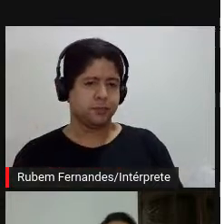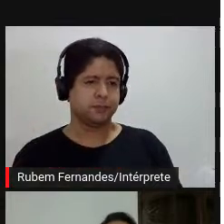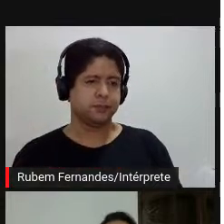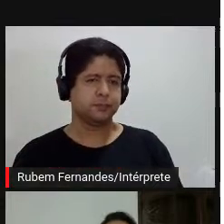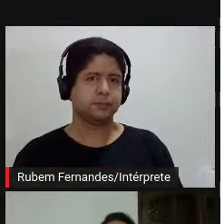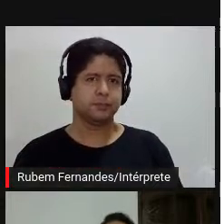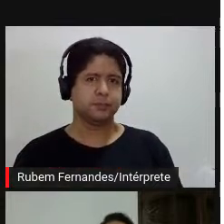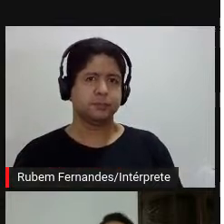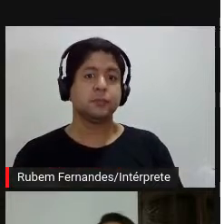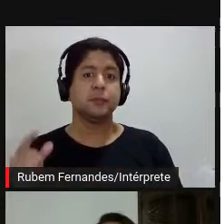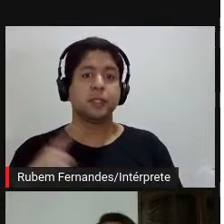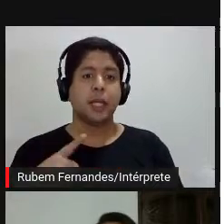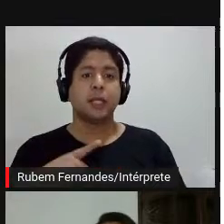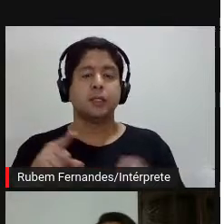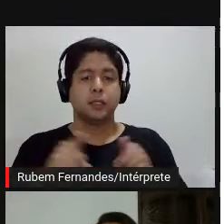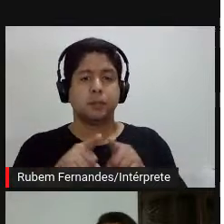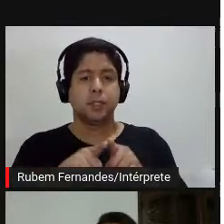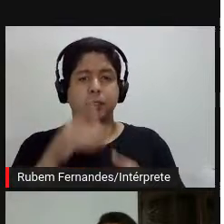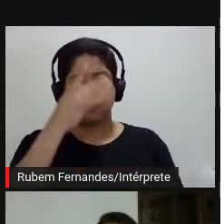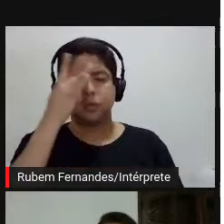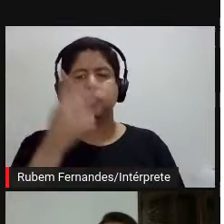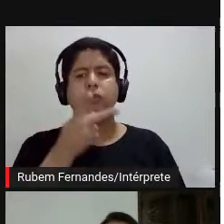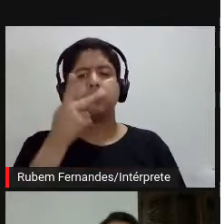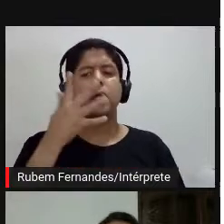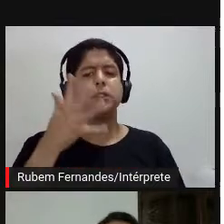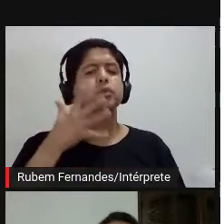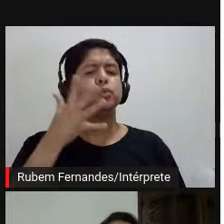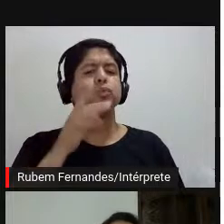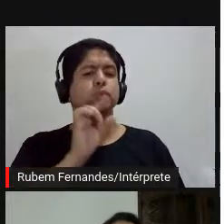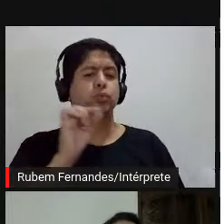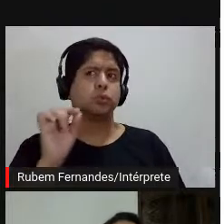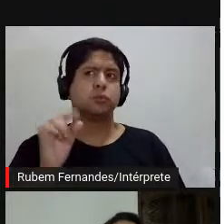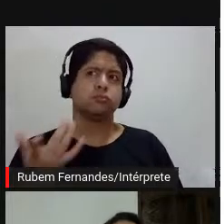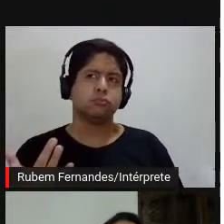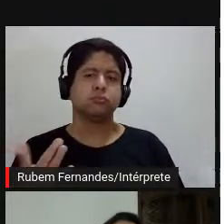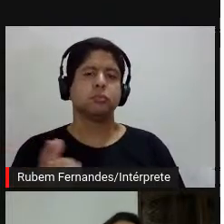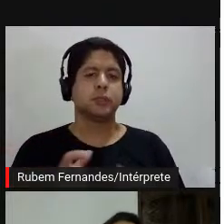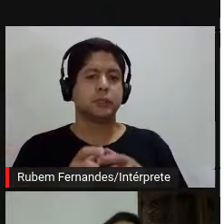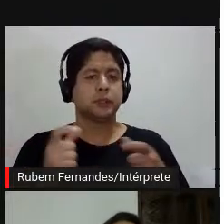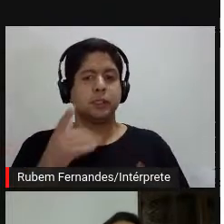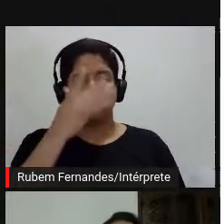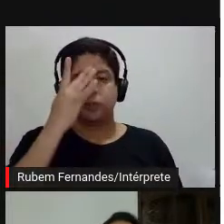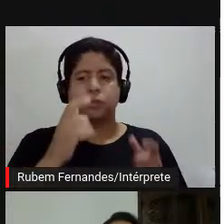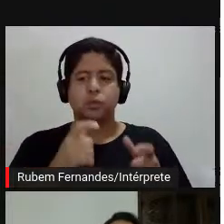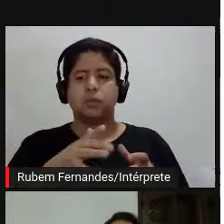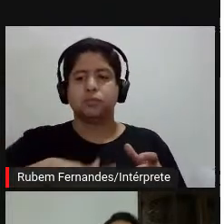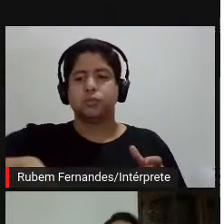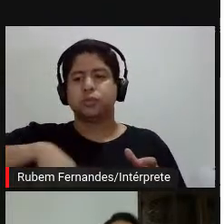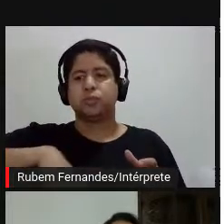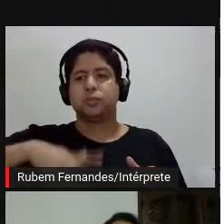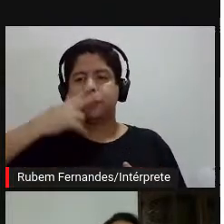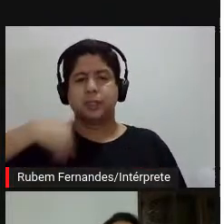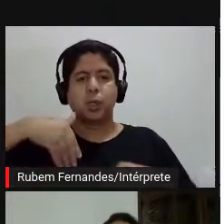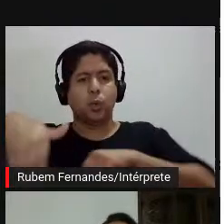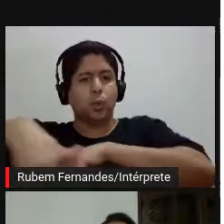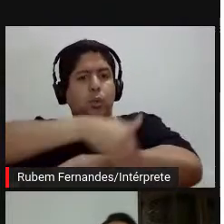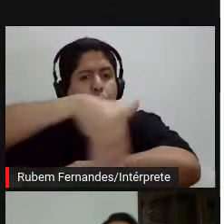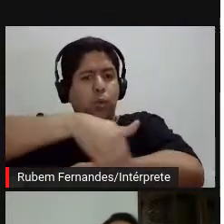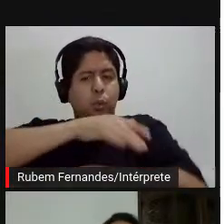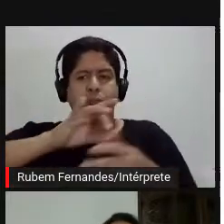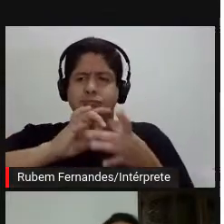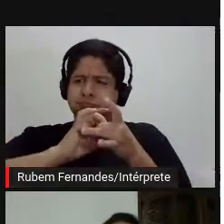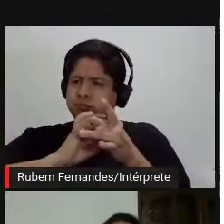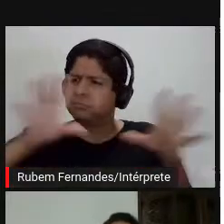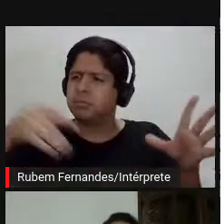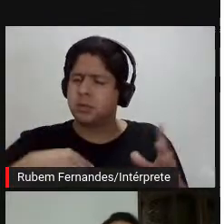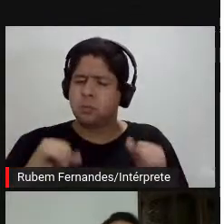existe um discurso também de que nas ruas as pessoas estariam no ambiente na rua total liberdade, posso fazer o